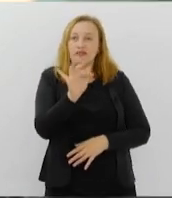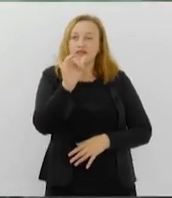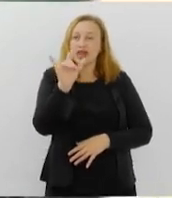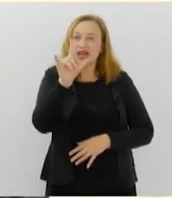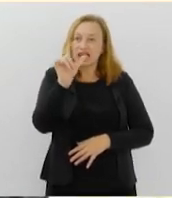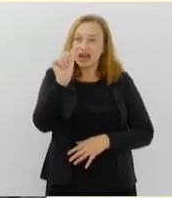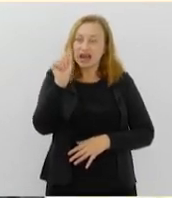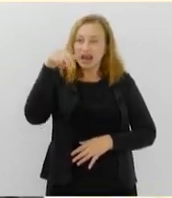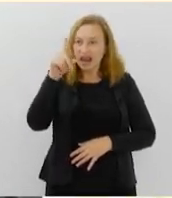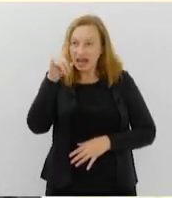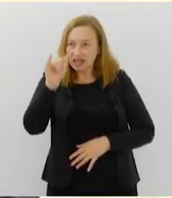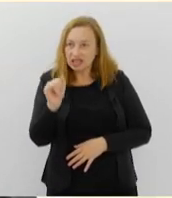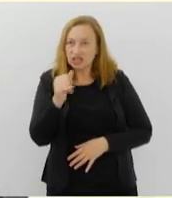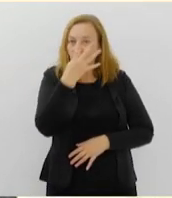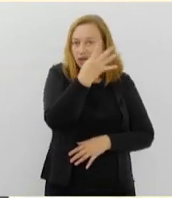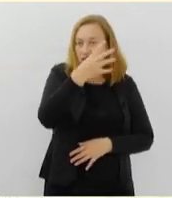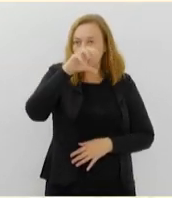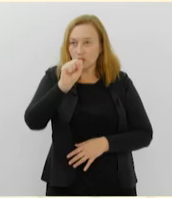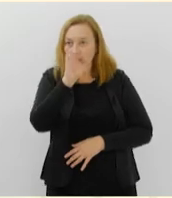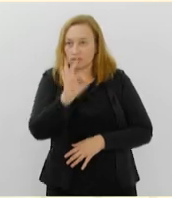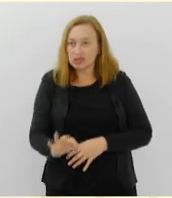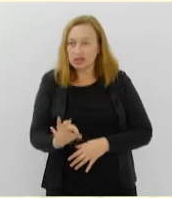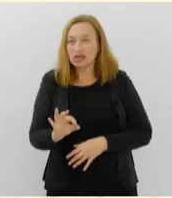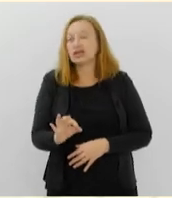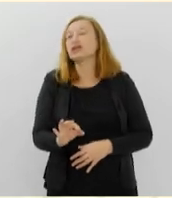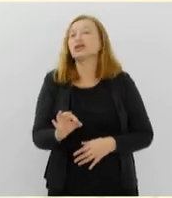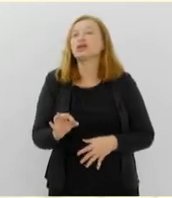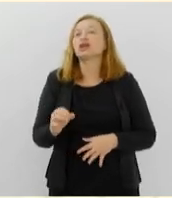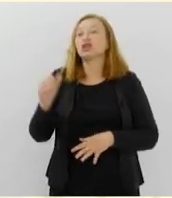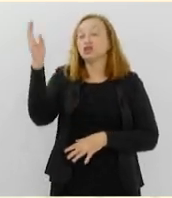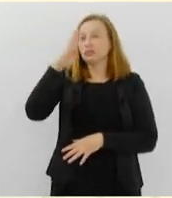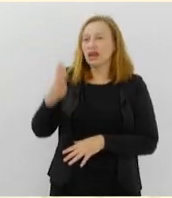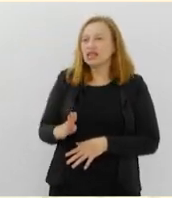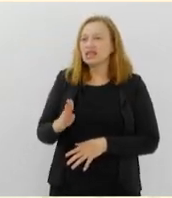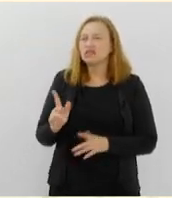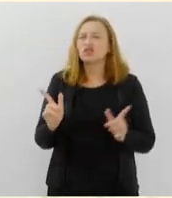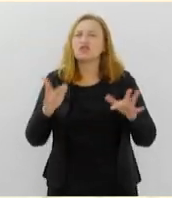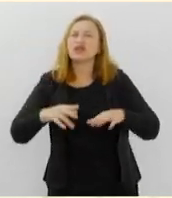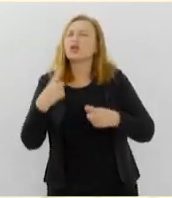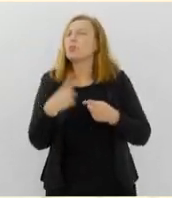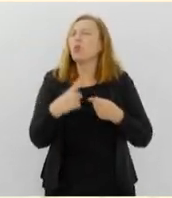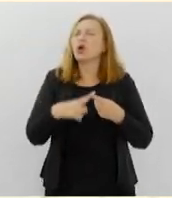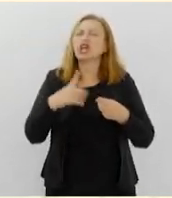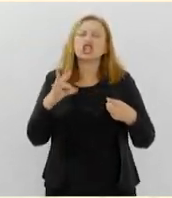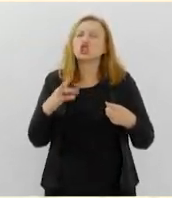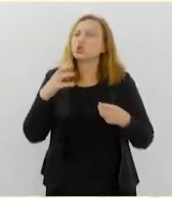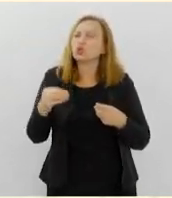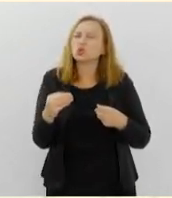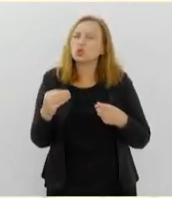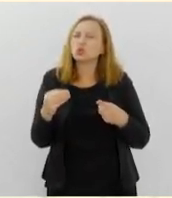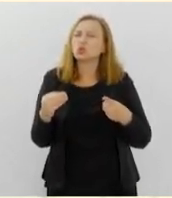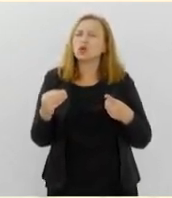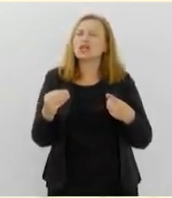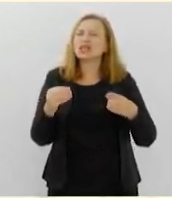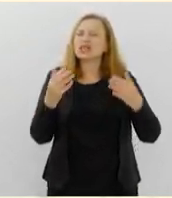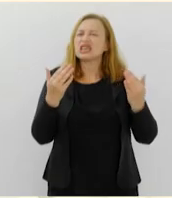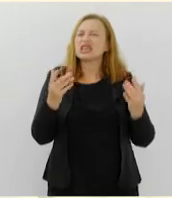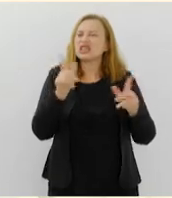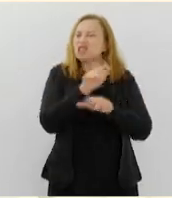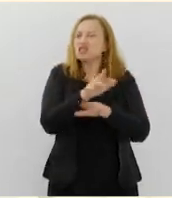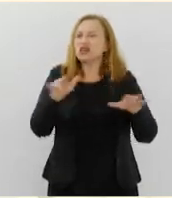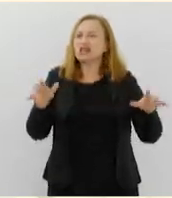apenas 10%, quando terminam o ensino profissionalizante. Por que disso, de uma disparidade tão grande?